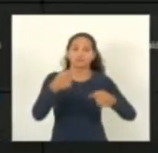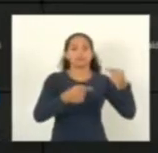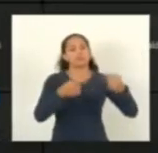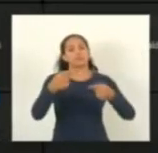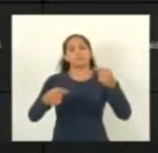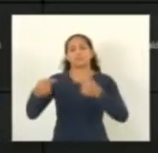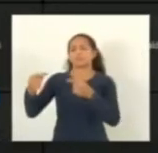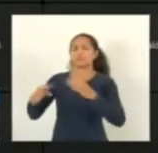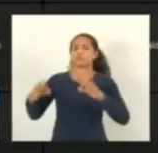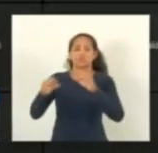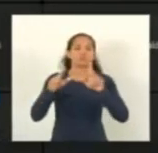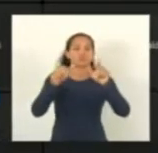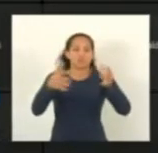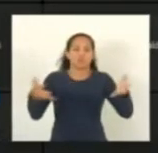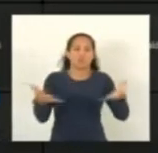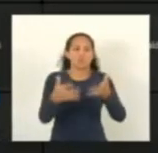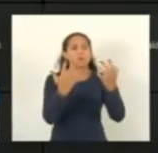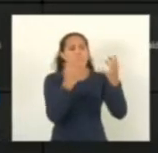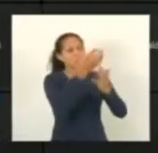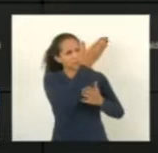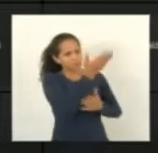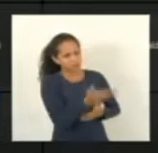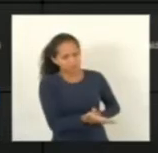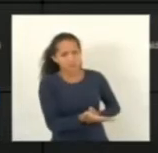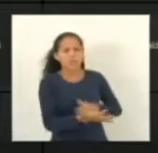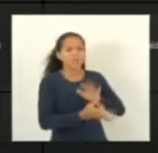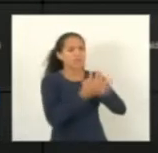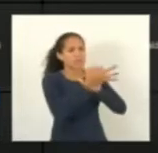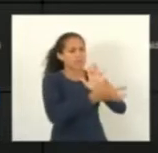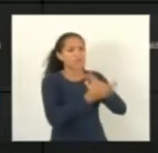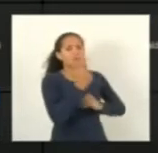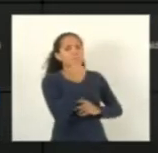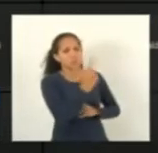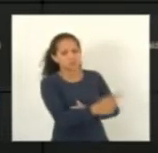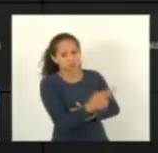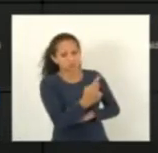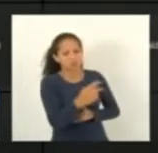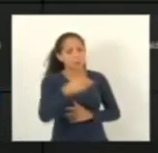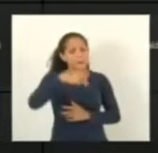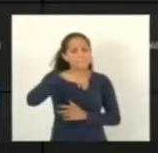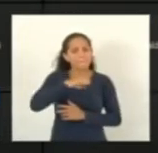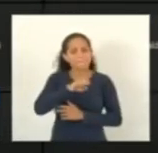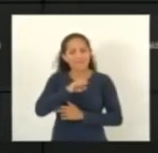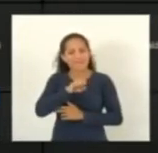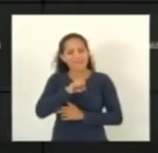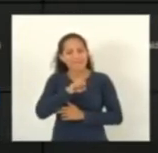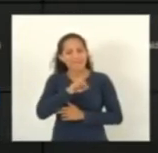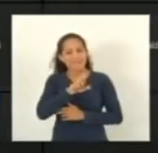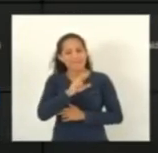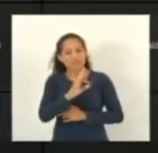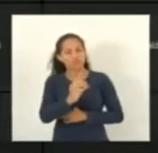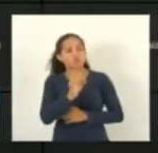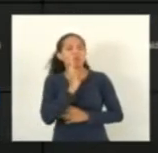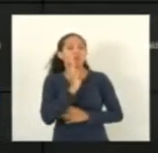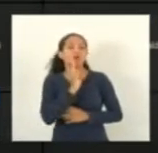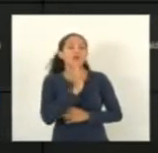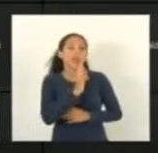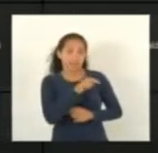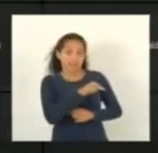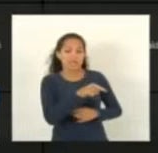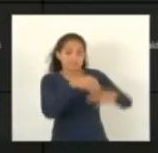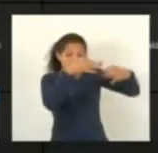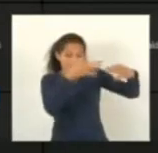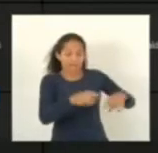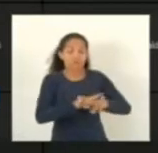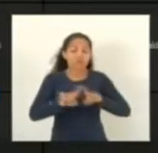é o que foi feito aqui agora. Parabenizo Vossa Excelência pela proposta, entendo que no mérito ela é muito bacana, mas na questão legal ela é,